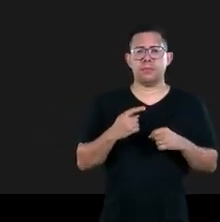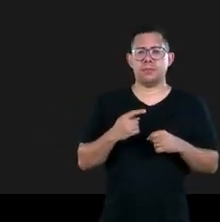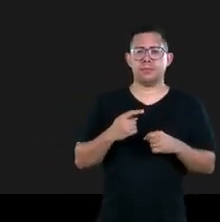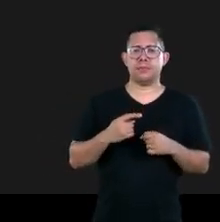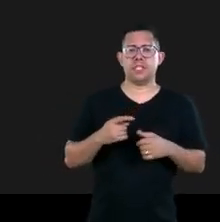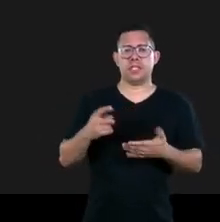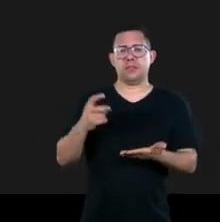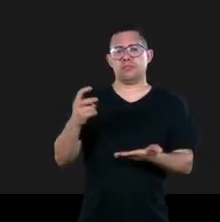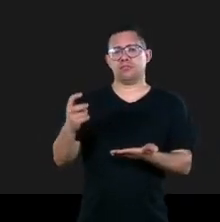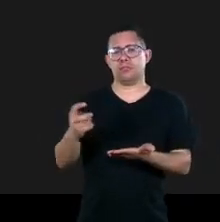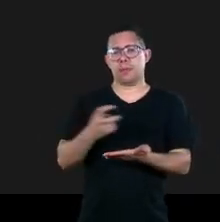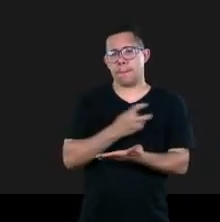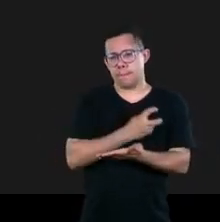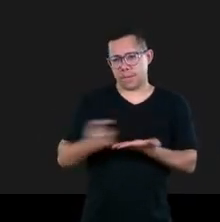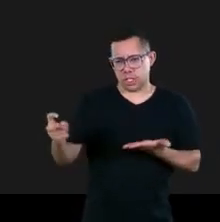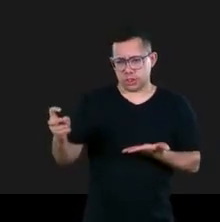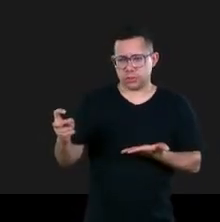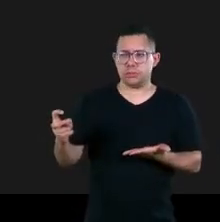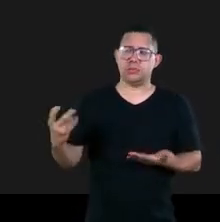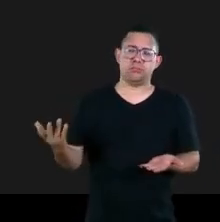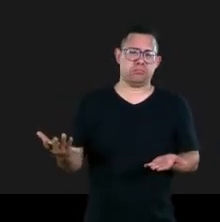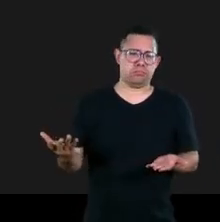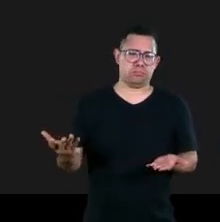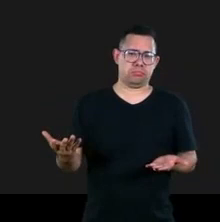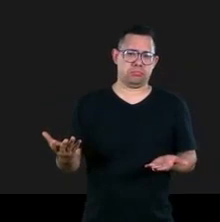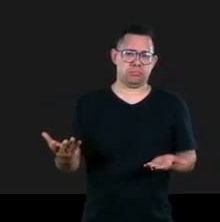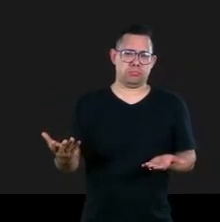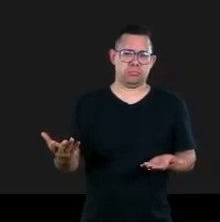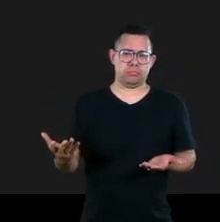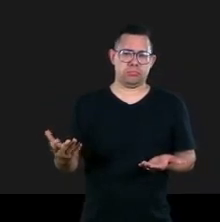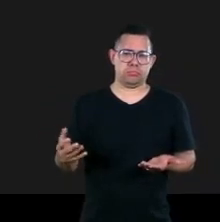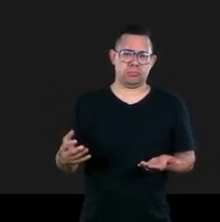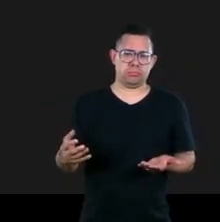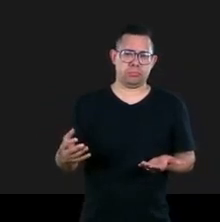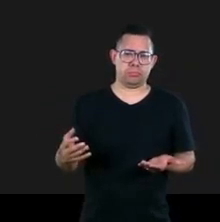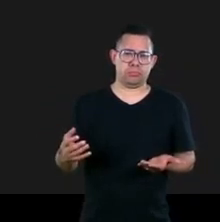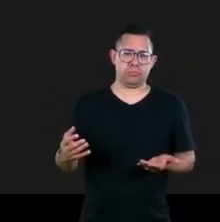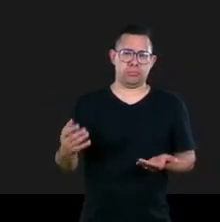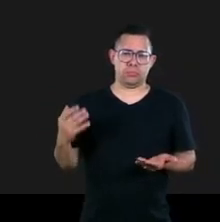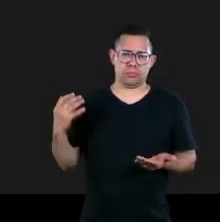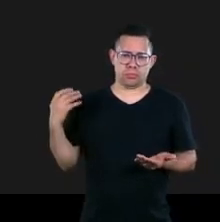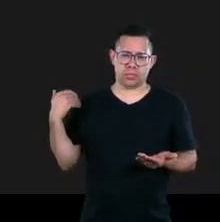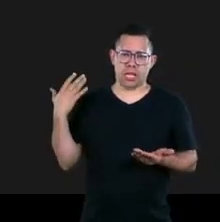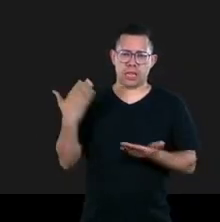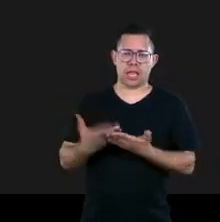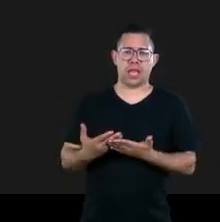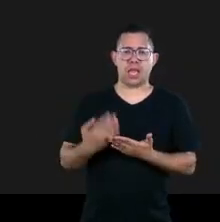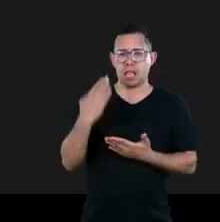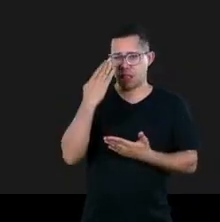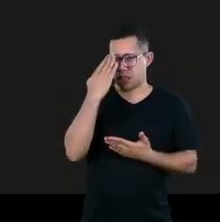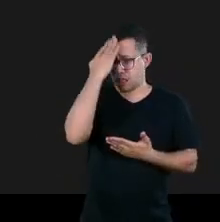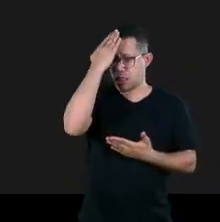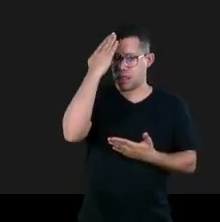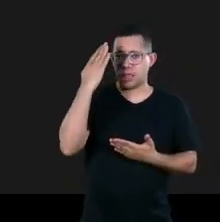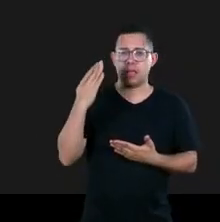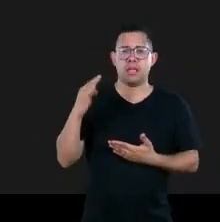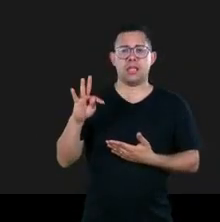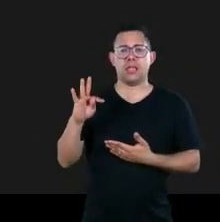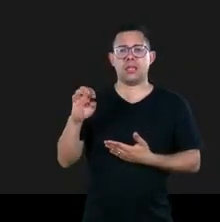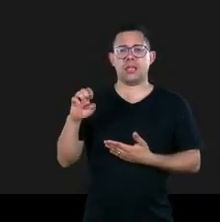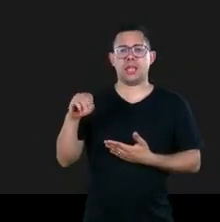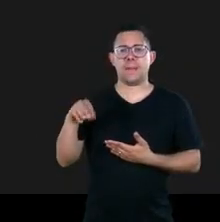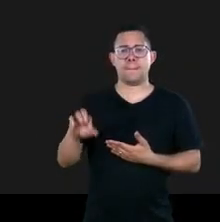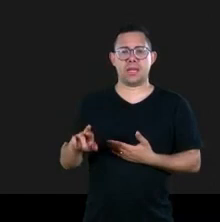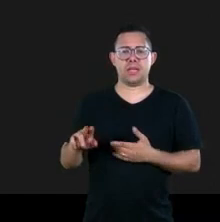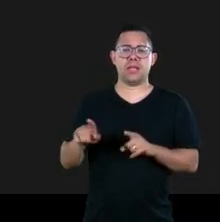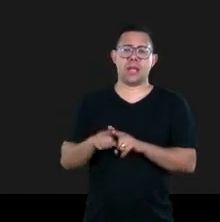do que vem sendo feito de desmonte desde o governo Temer e agora com o atual governo